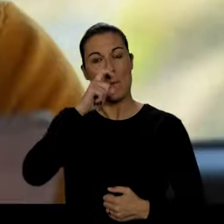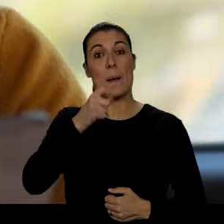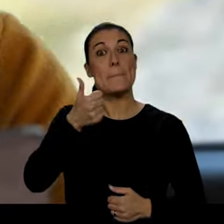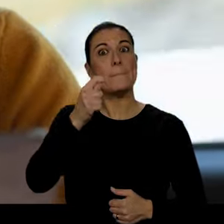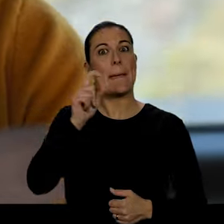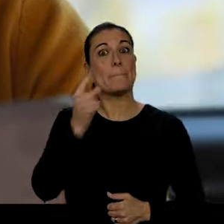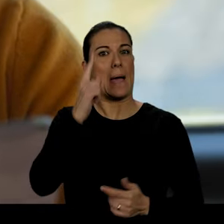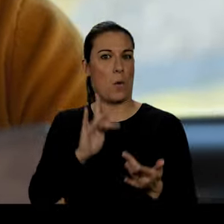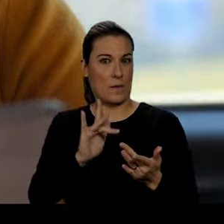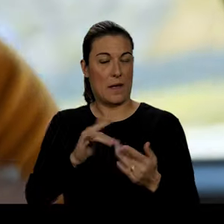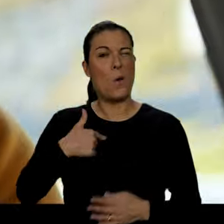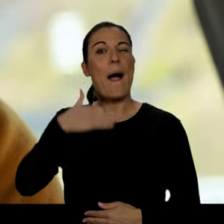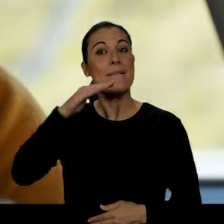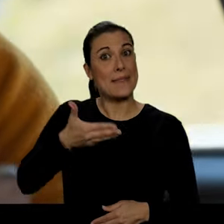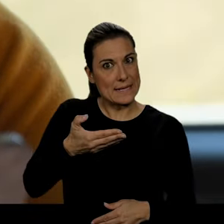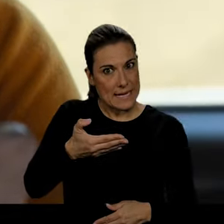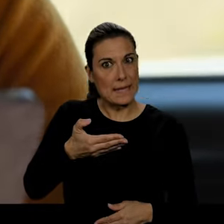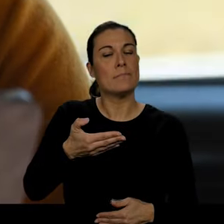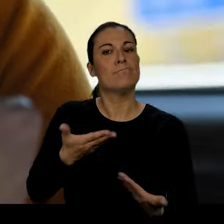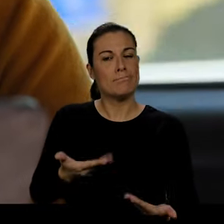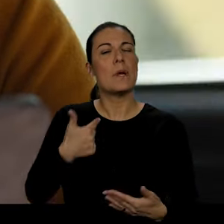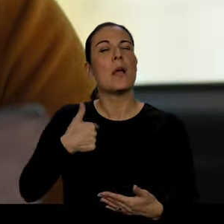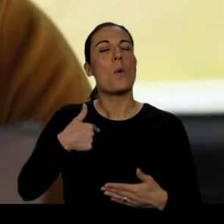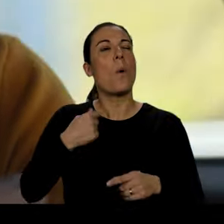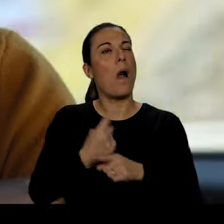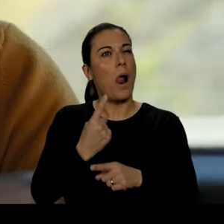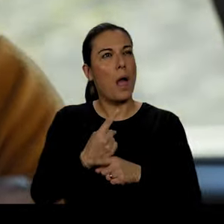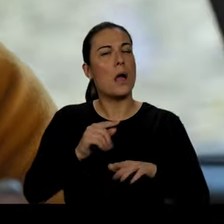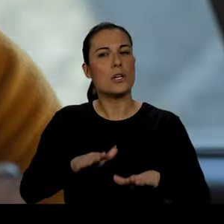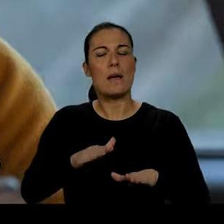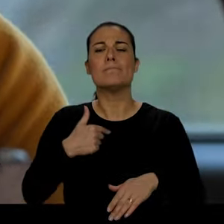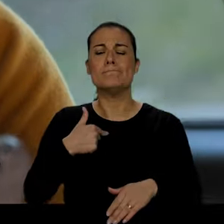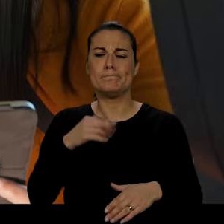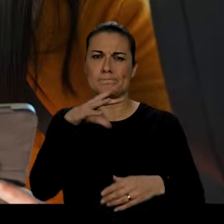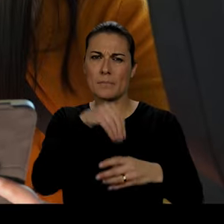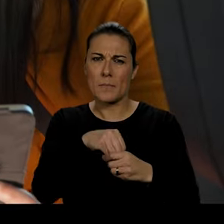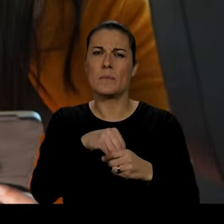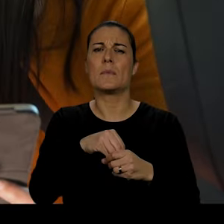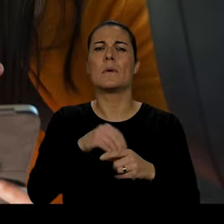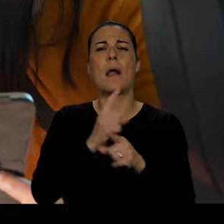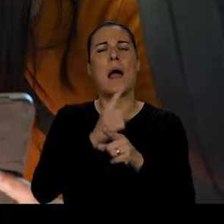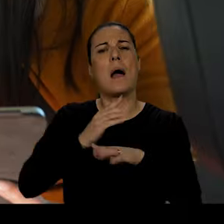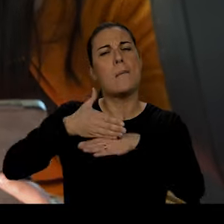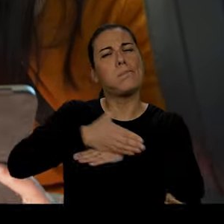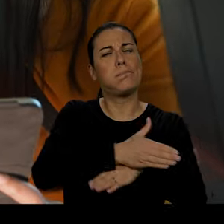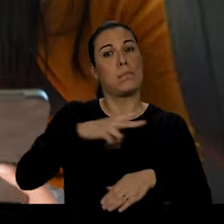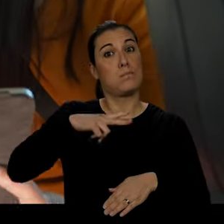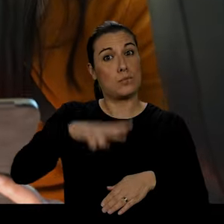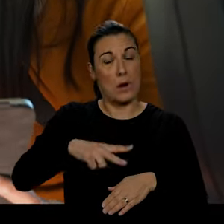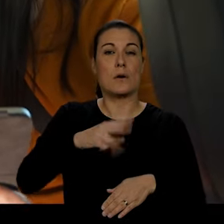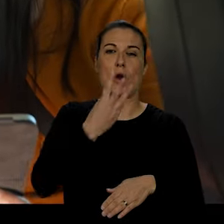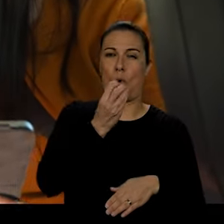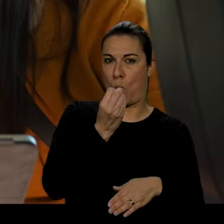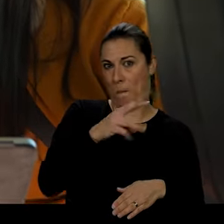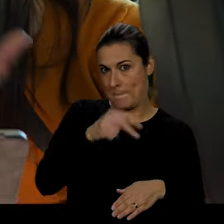Eu tinha 17 anos e estava numa ação da Bama Non-Waves, que foi aquele bar que veio a Portugal